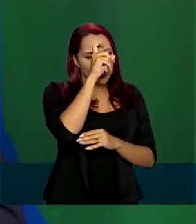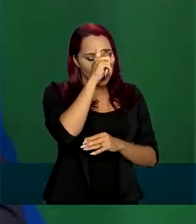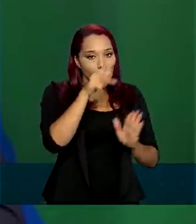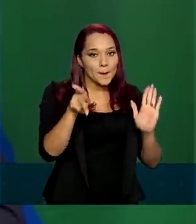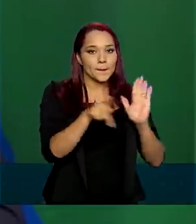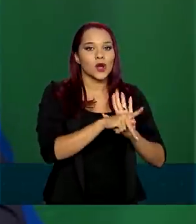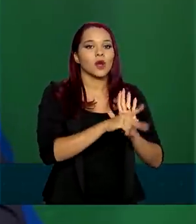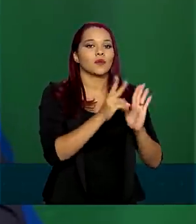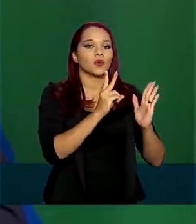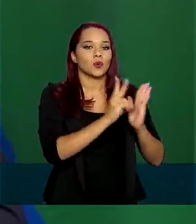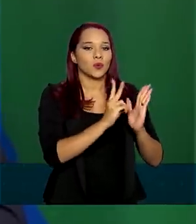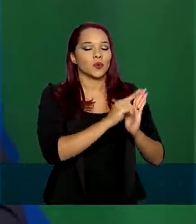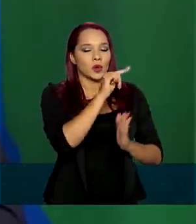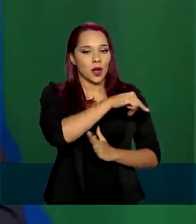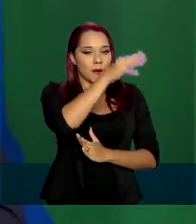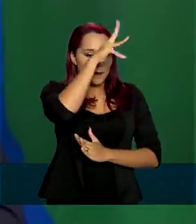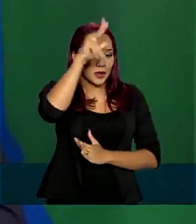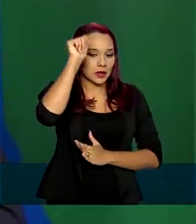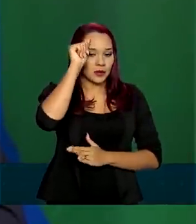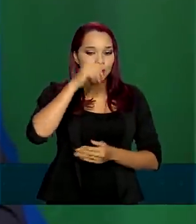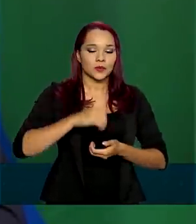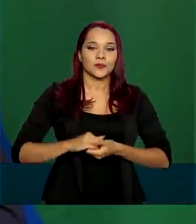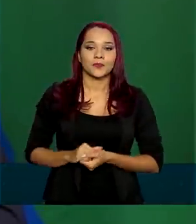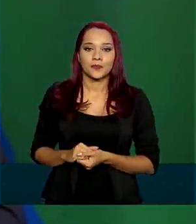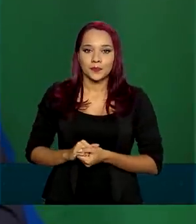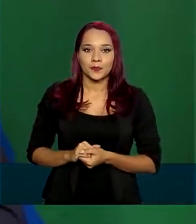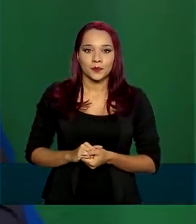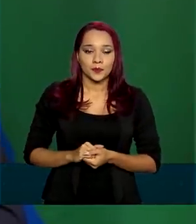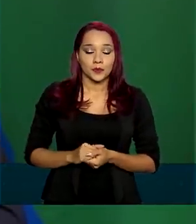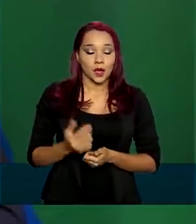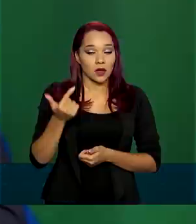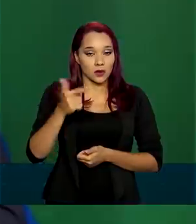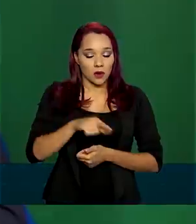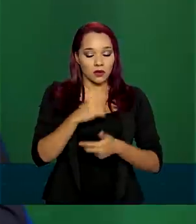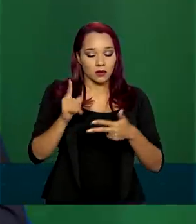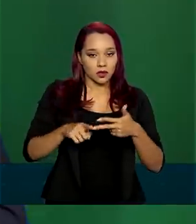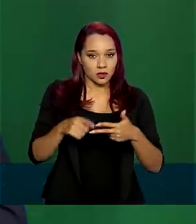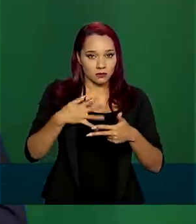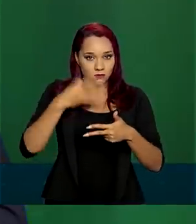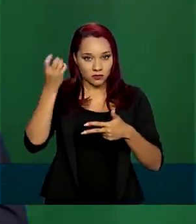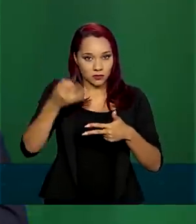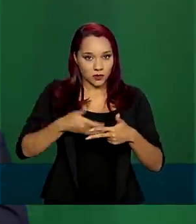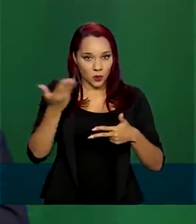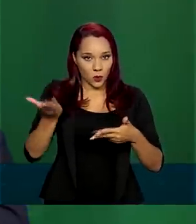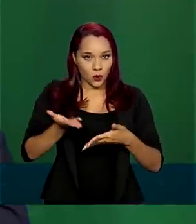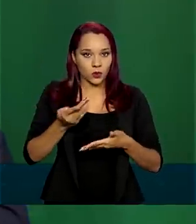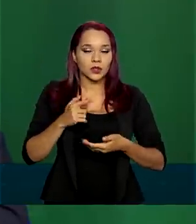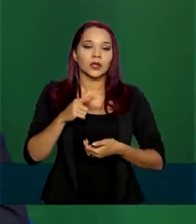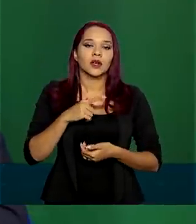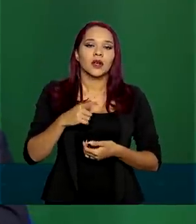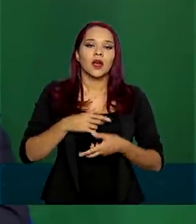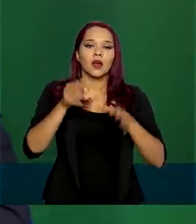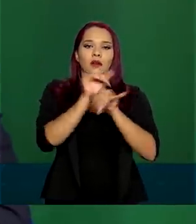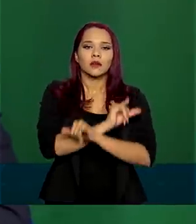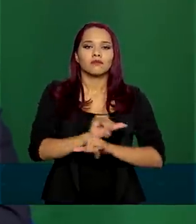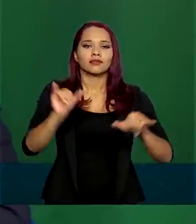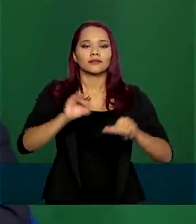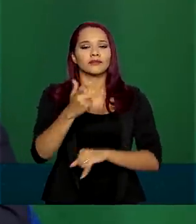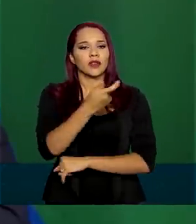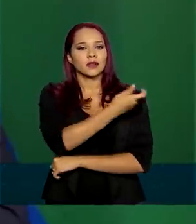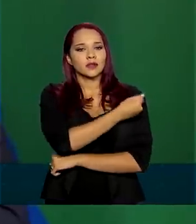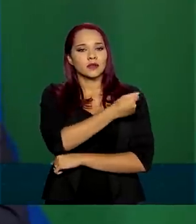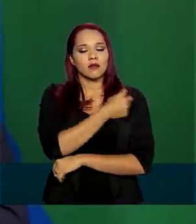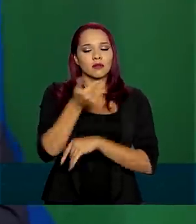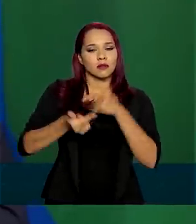indígenas lá em Manaus. E o terceiro ponto que eu gostaria de destacar no dia de hoje é a campanha de vacinação dos